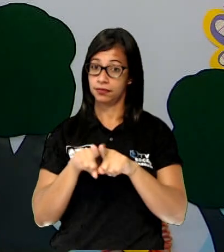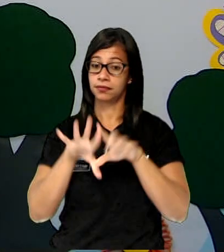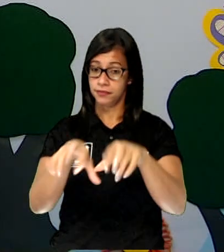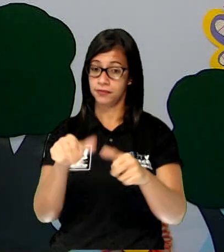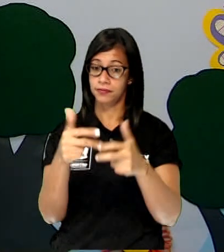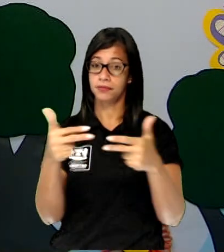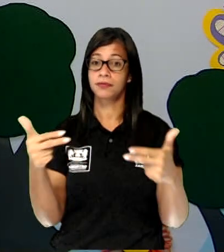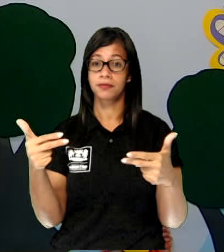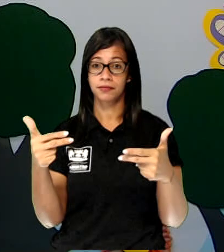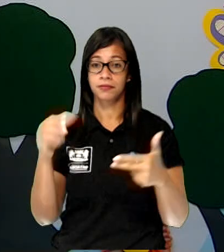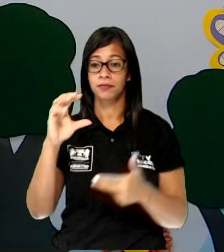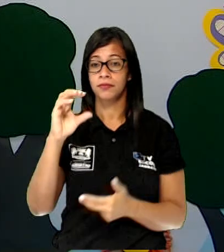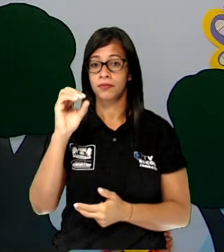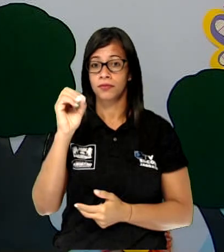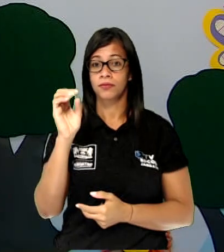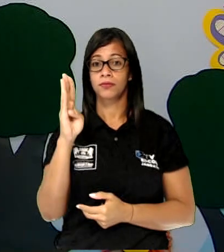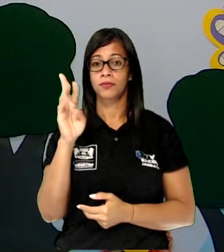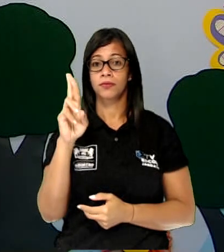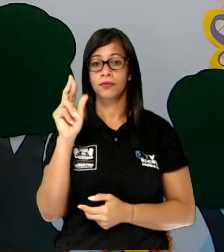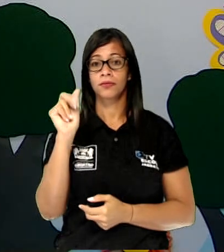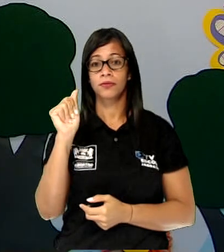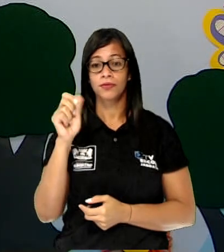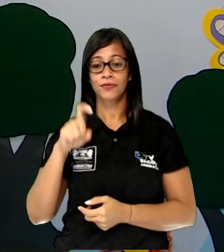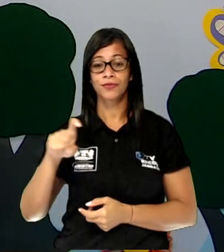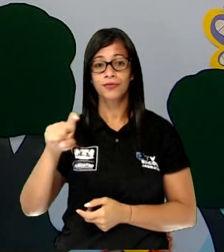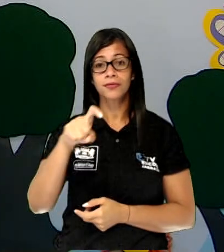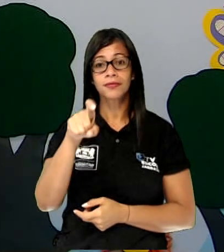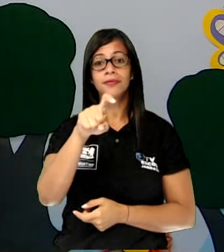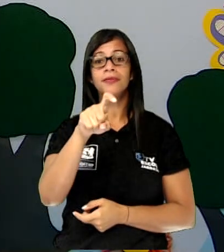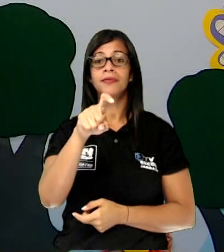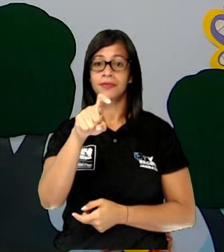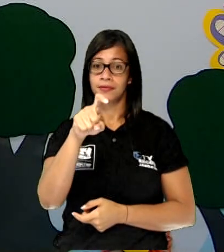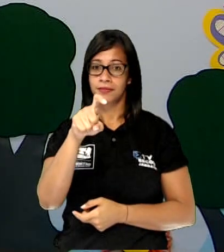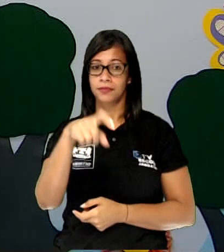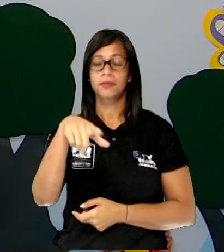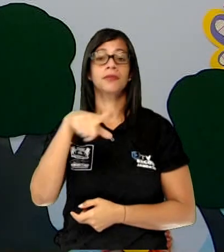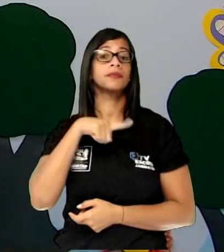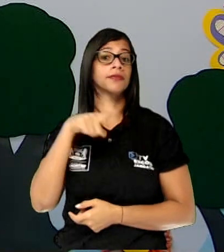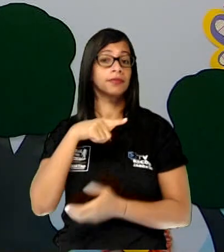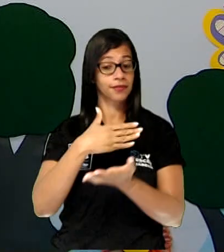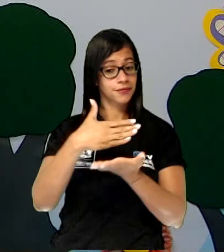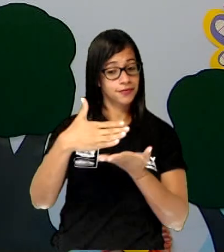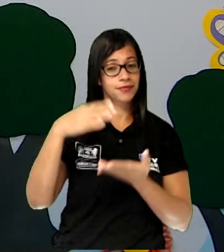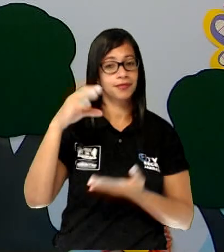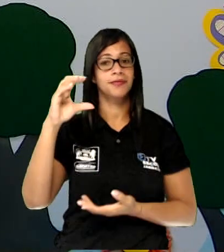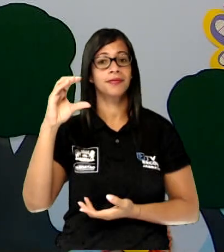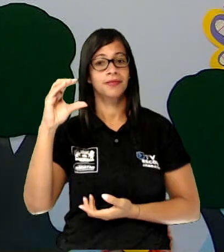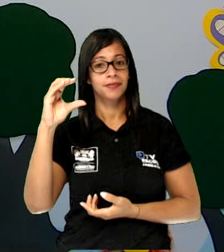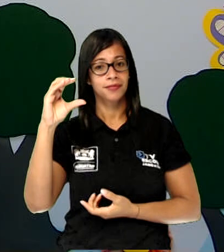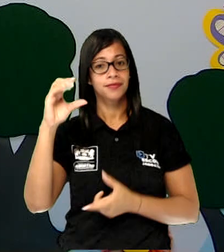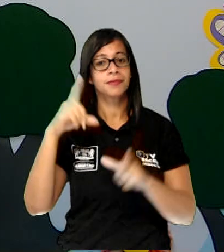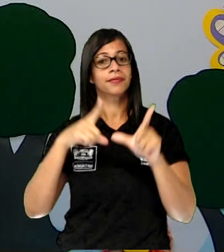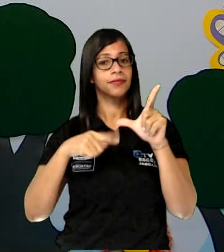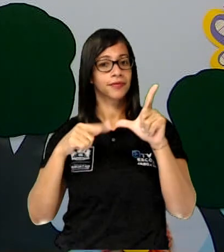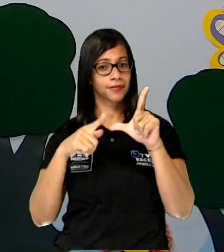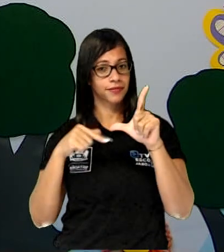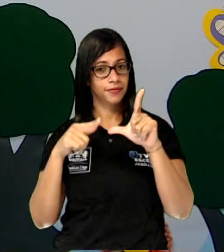cobra. Olha que interessante, crianças. Cobra também começa com a letra C, assim como coruja.